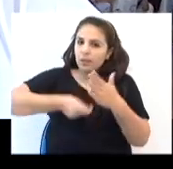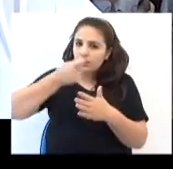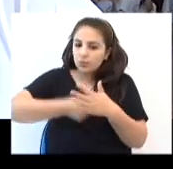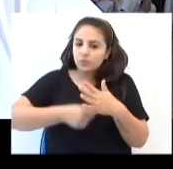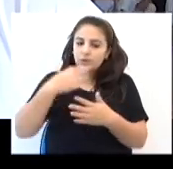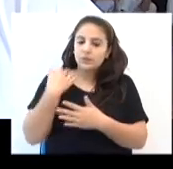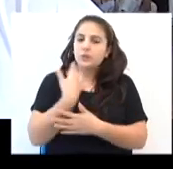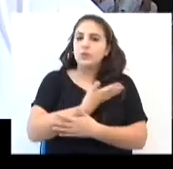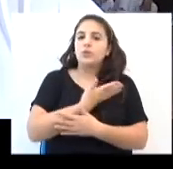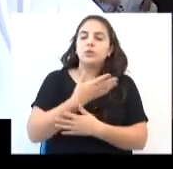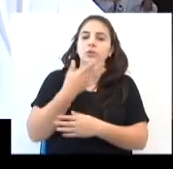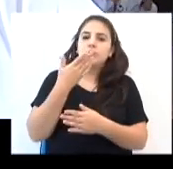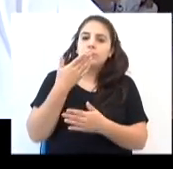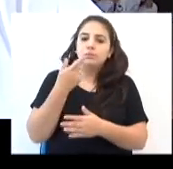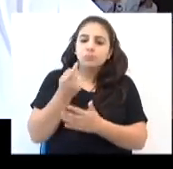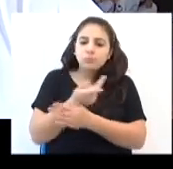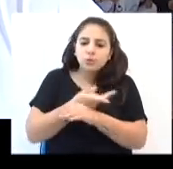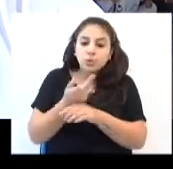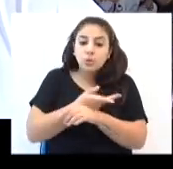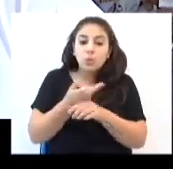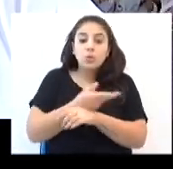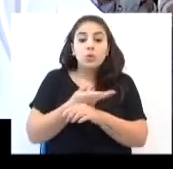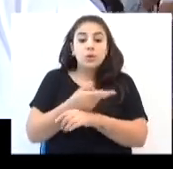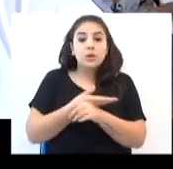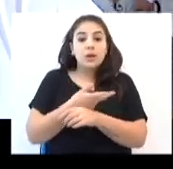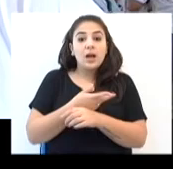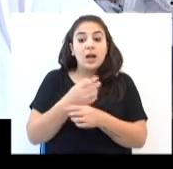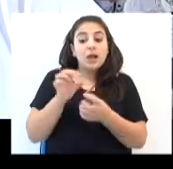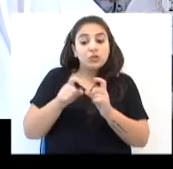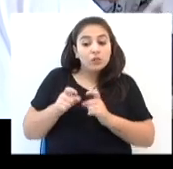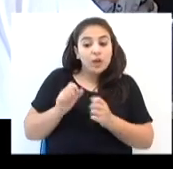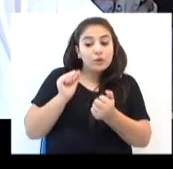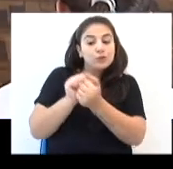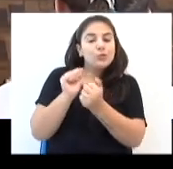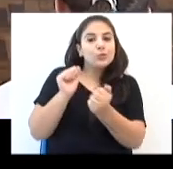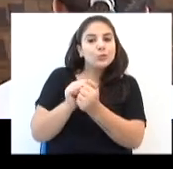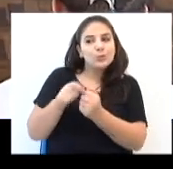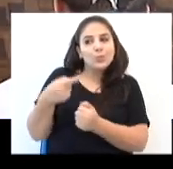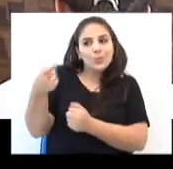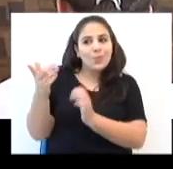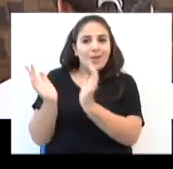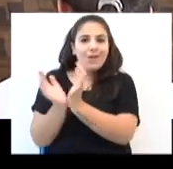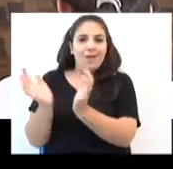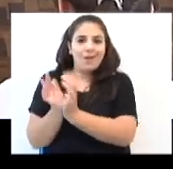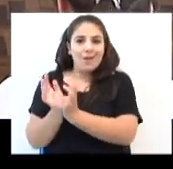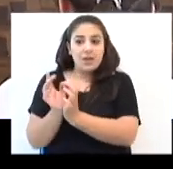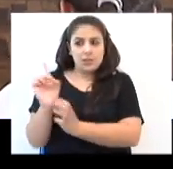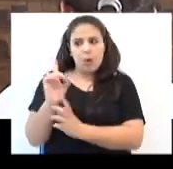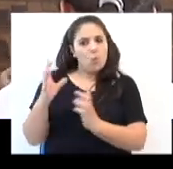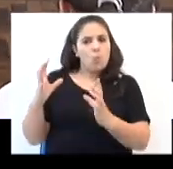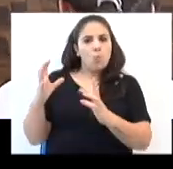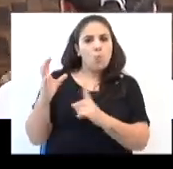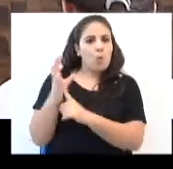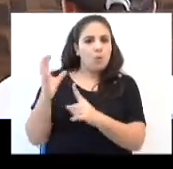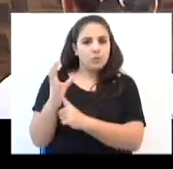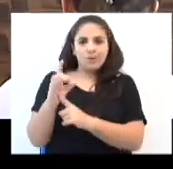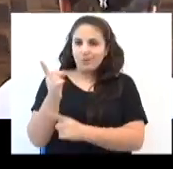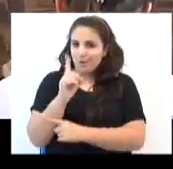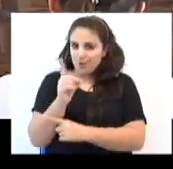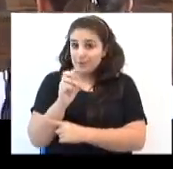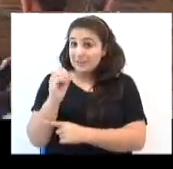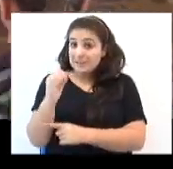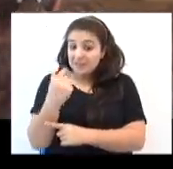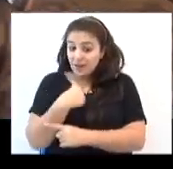procura colocar que você joga com o outro, não contra o outro. Se eu jogar com o colega e